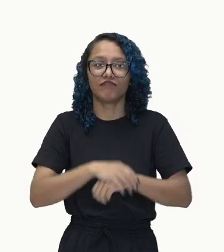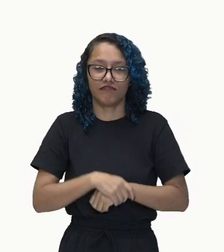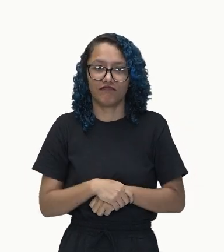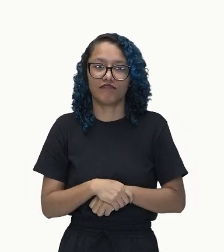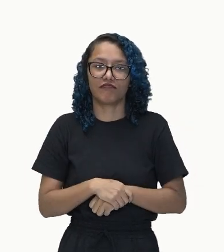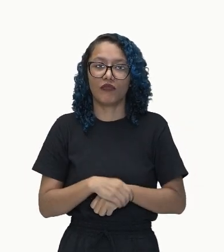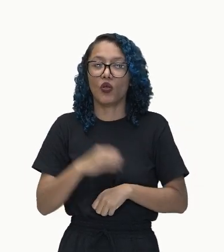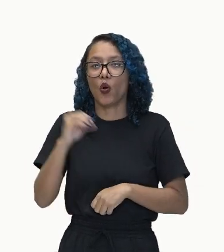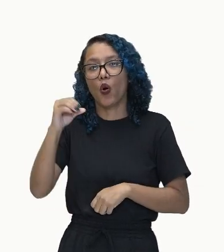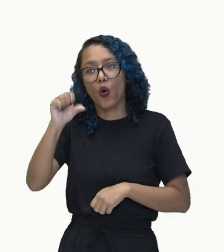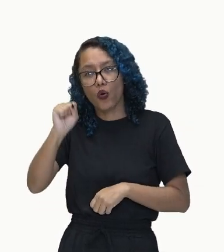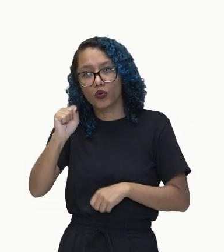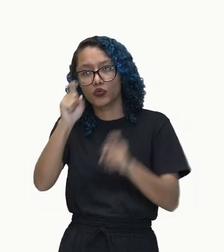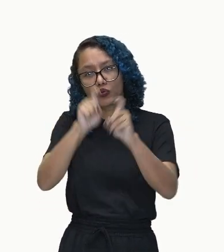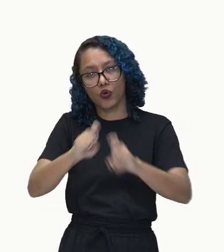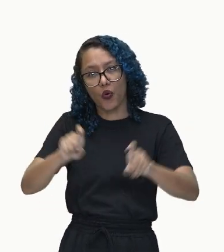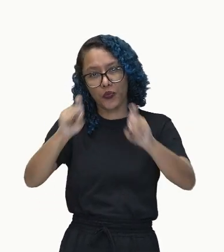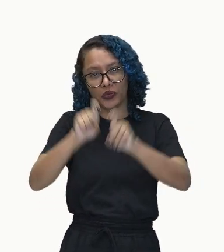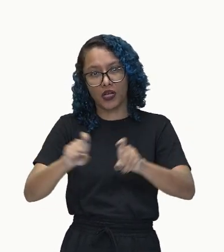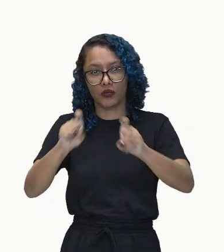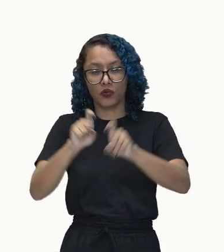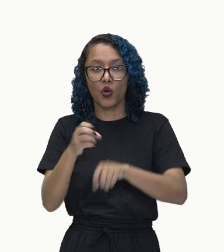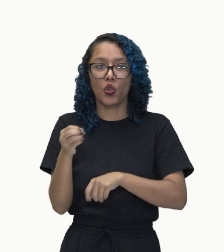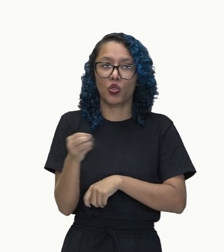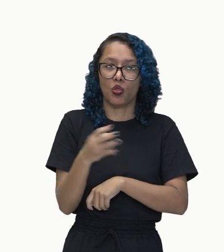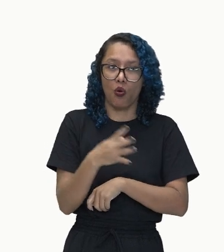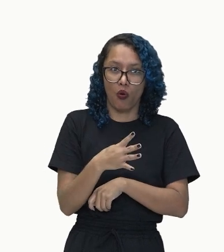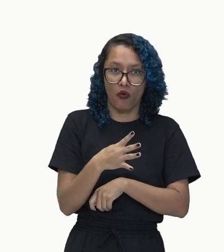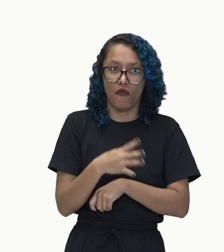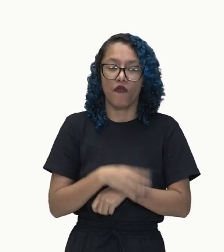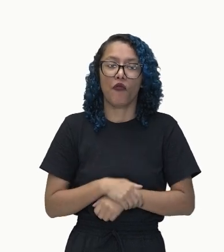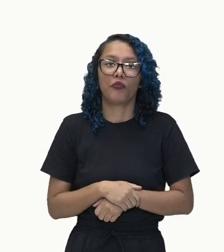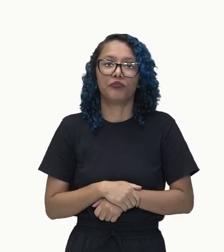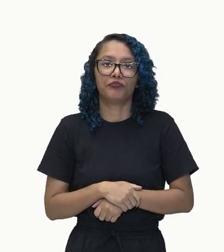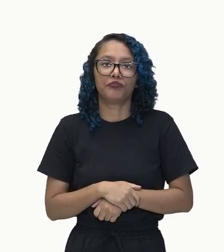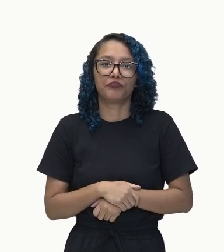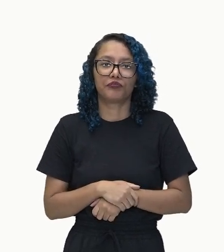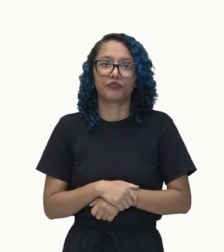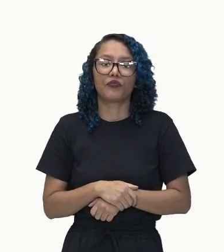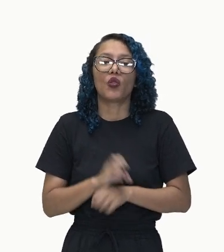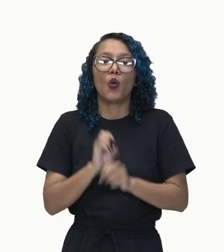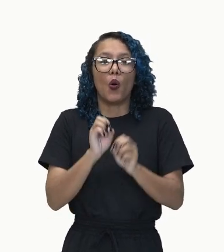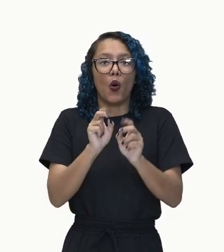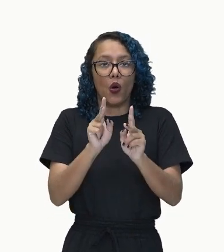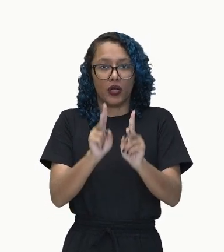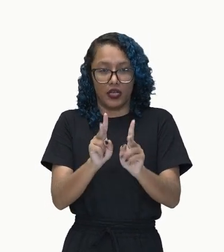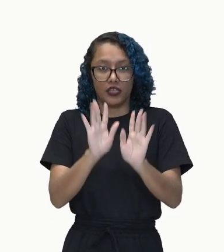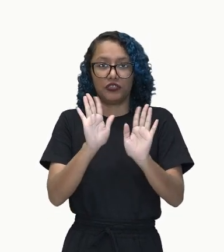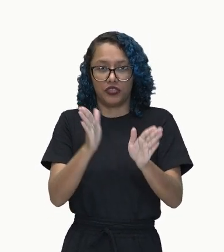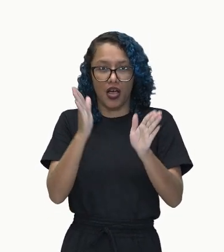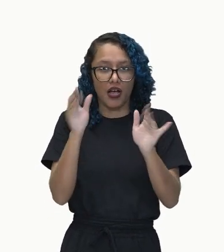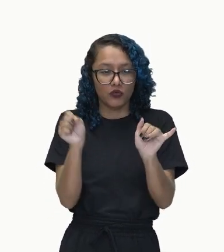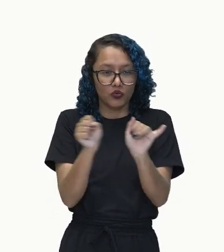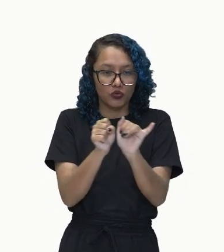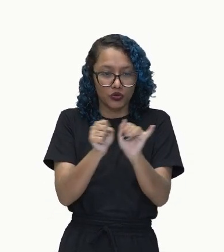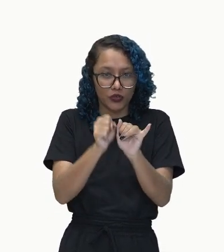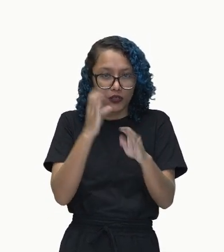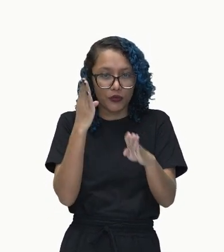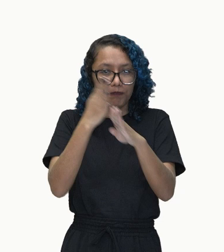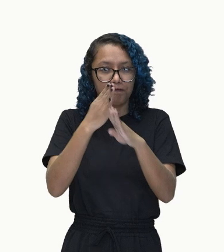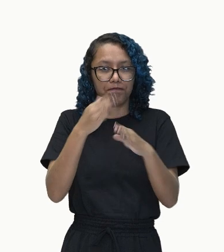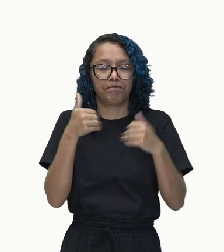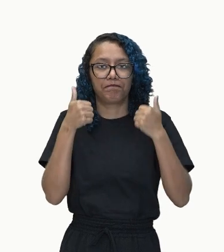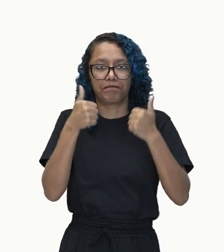novos. É Ok? Muito bem. Ok. Você achou os computadores novos. o sujeito. Desses